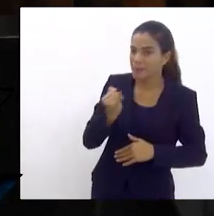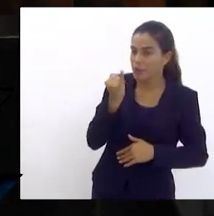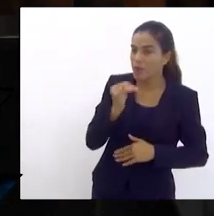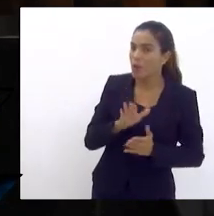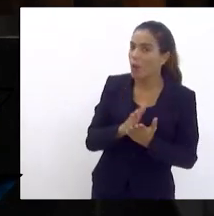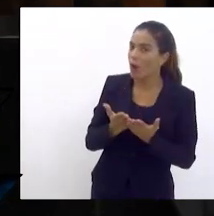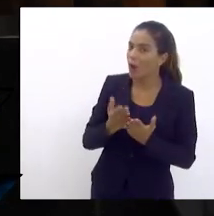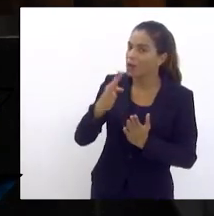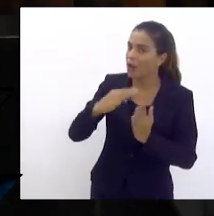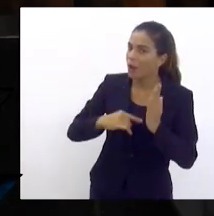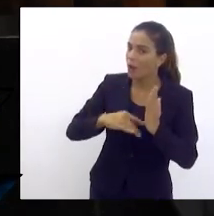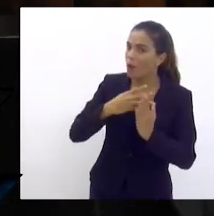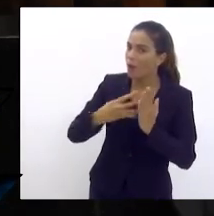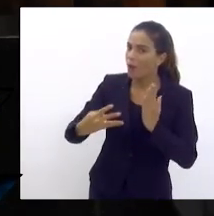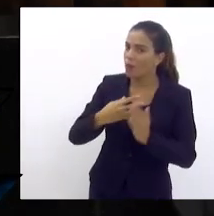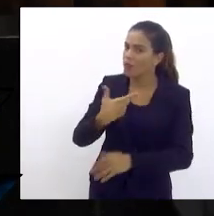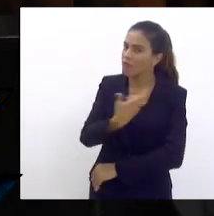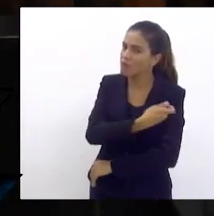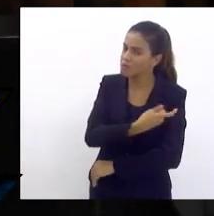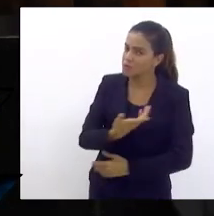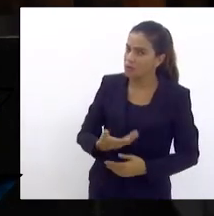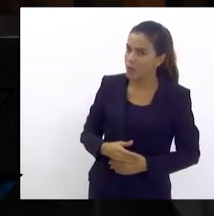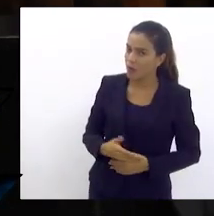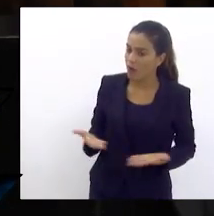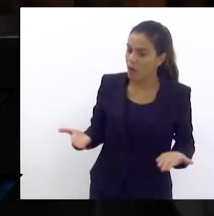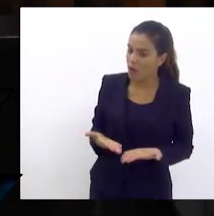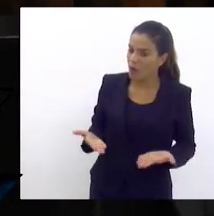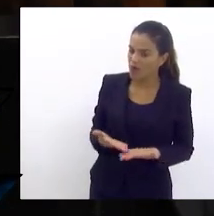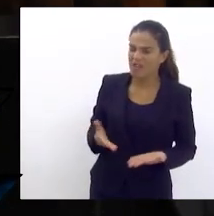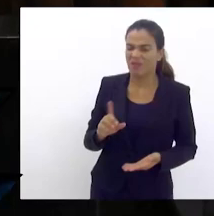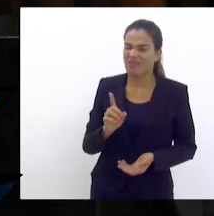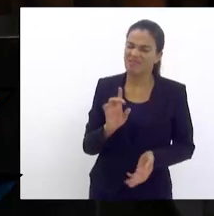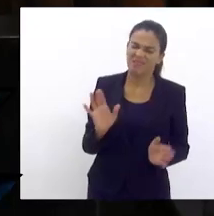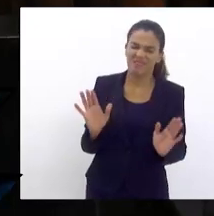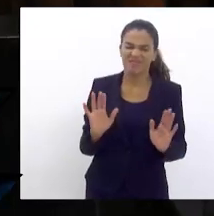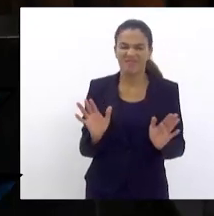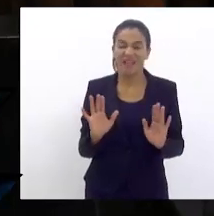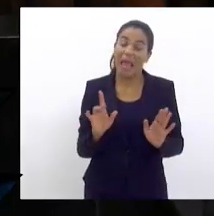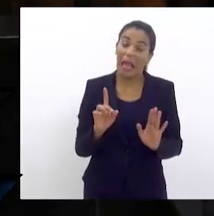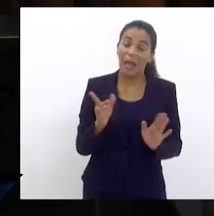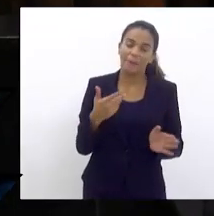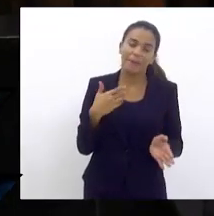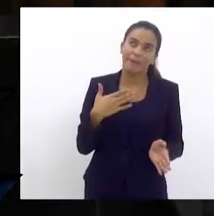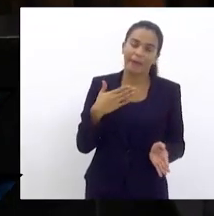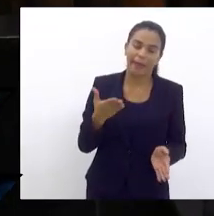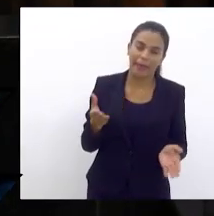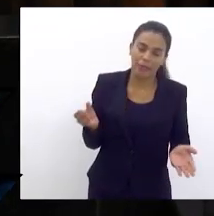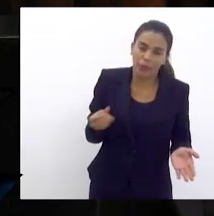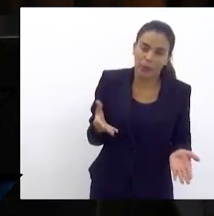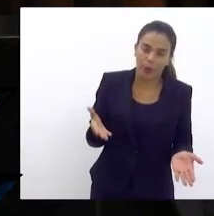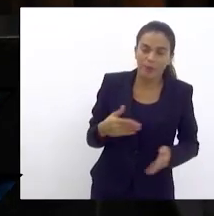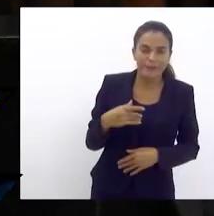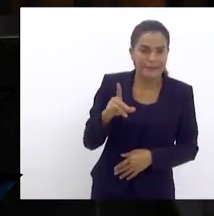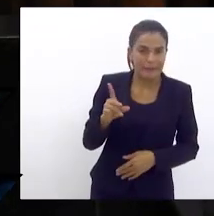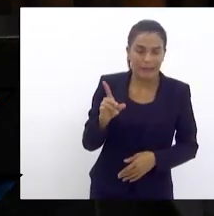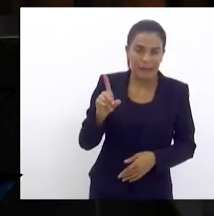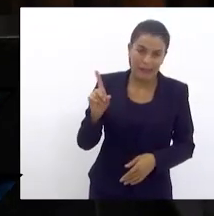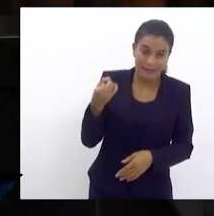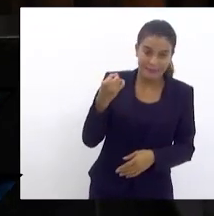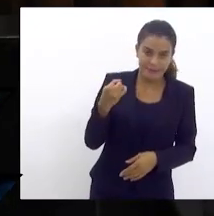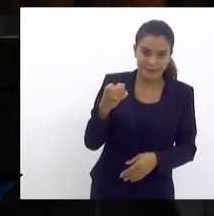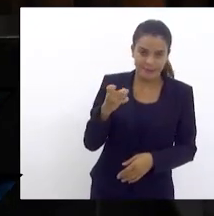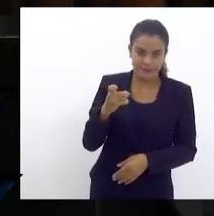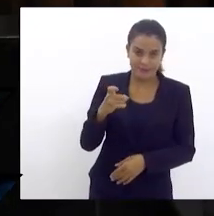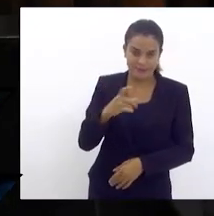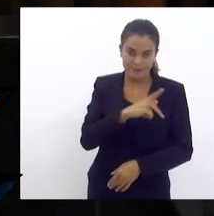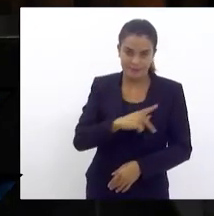cartão de vacinação, onde o atual, atual não, é ex, pra mim é atual, o presidente, disse que jamais tomaria